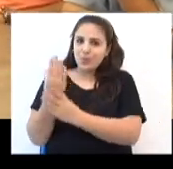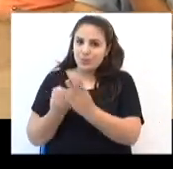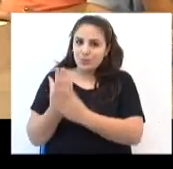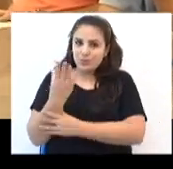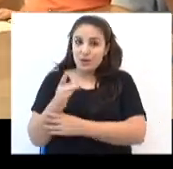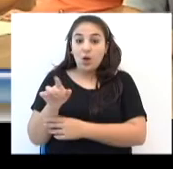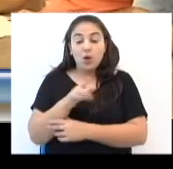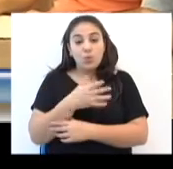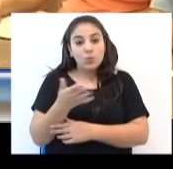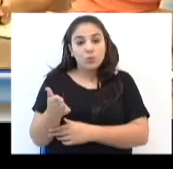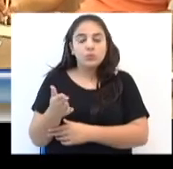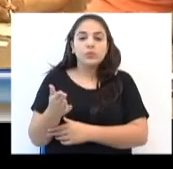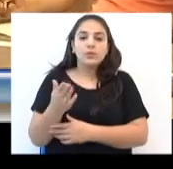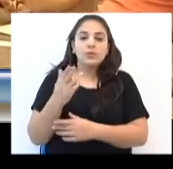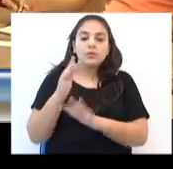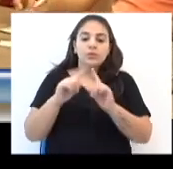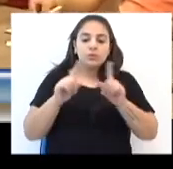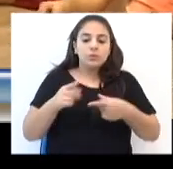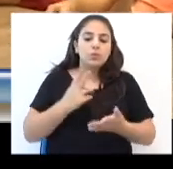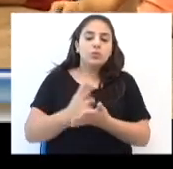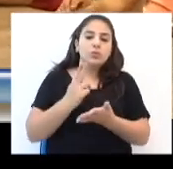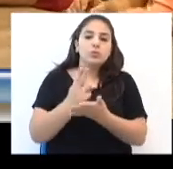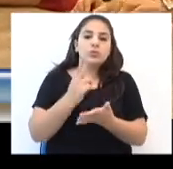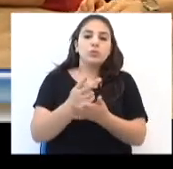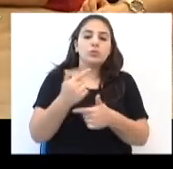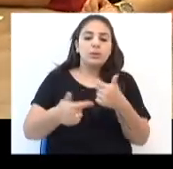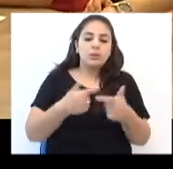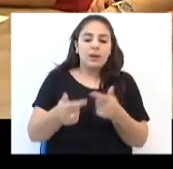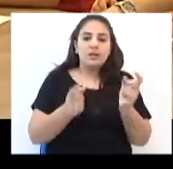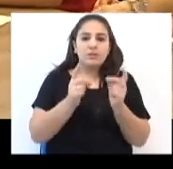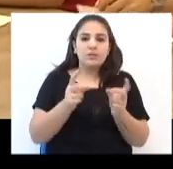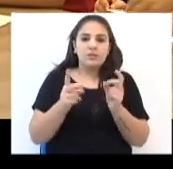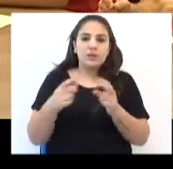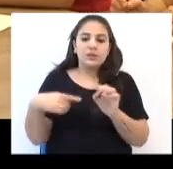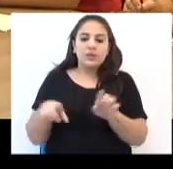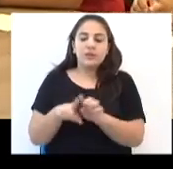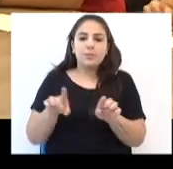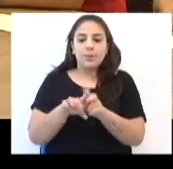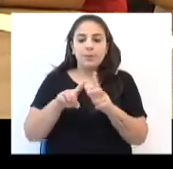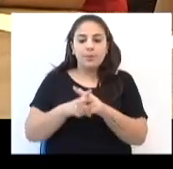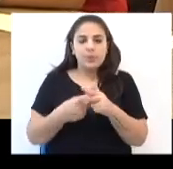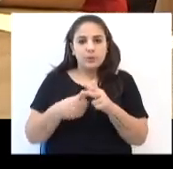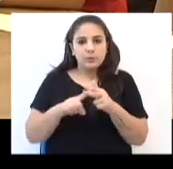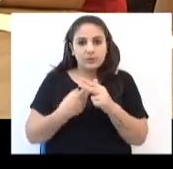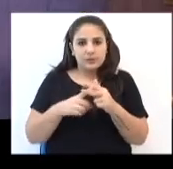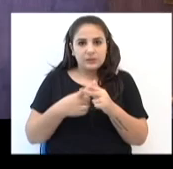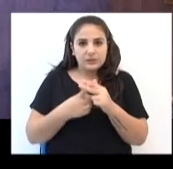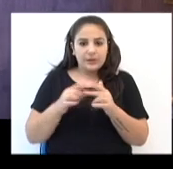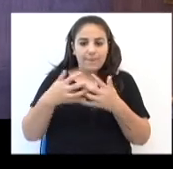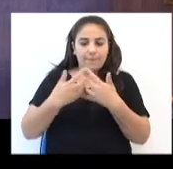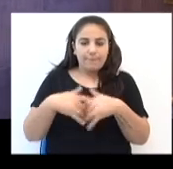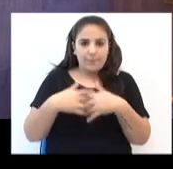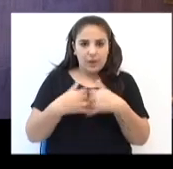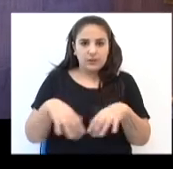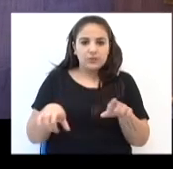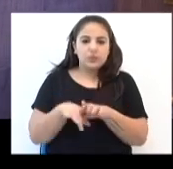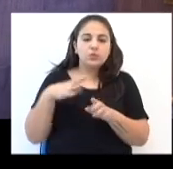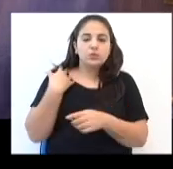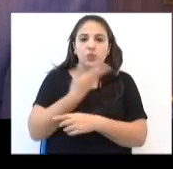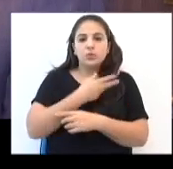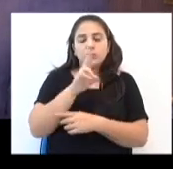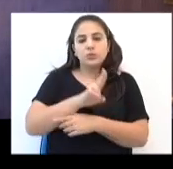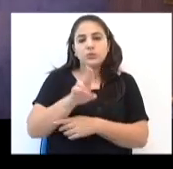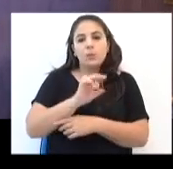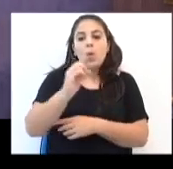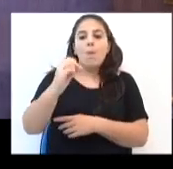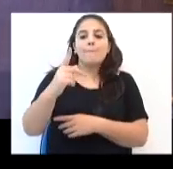Alguns funcionários serão mantidos para continuar o trabalho de vendas e manutenção das máquinas. A gente utiliza muito o termo